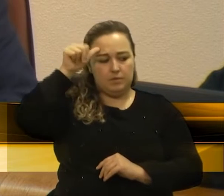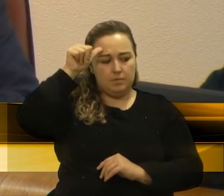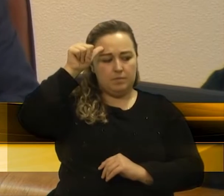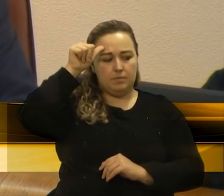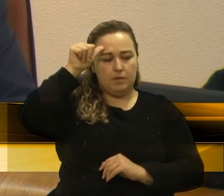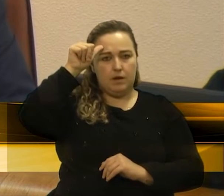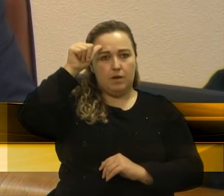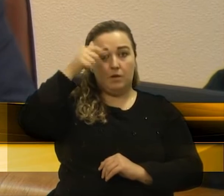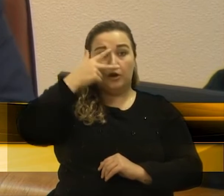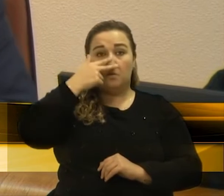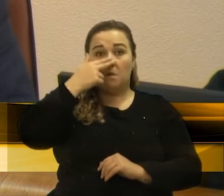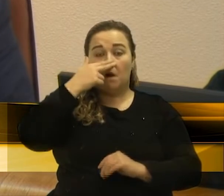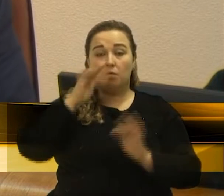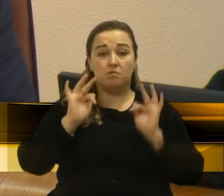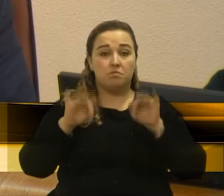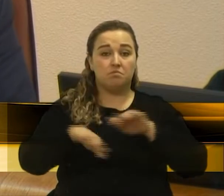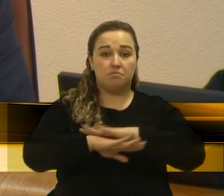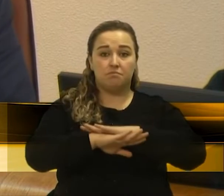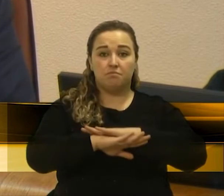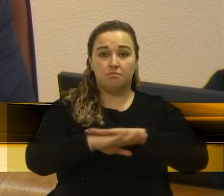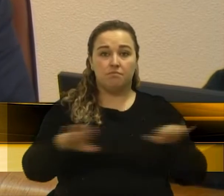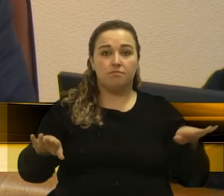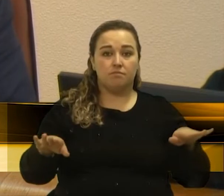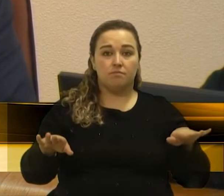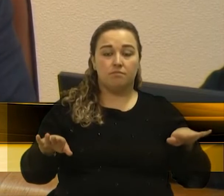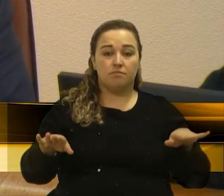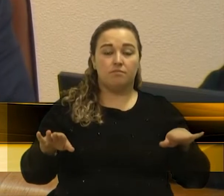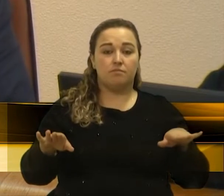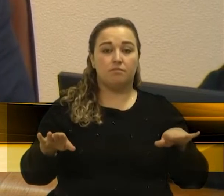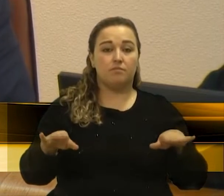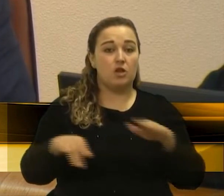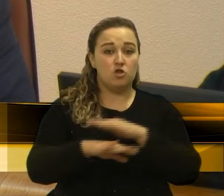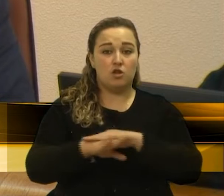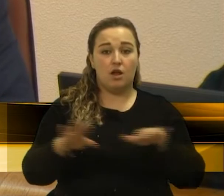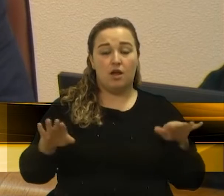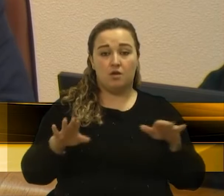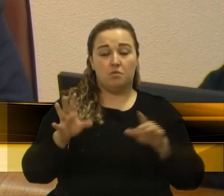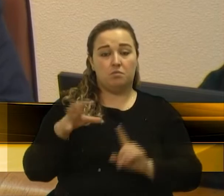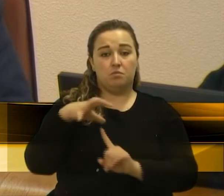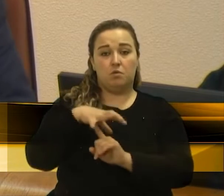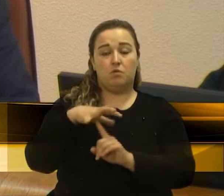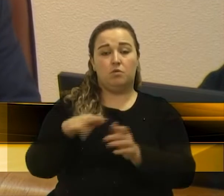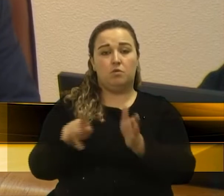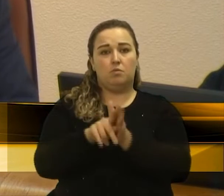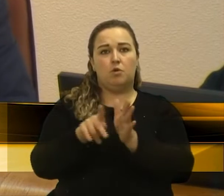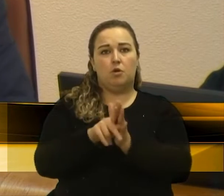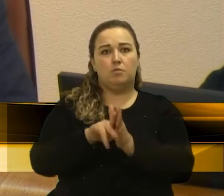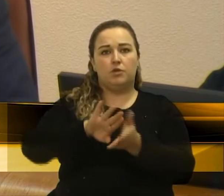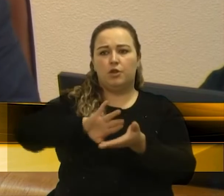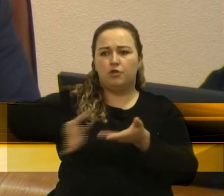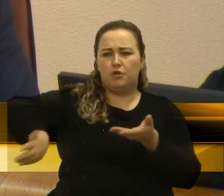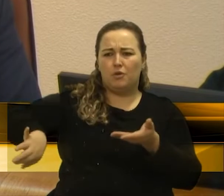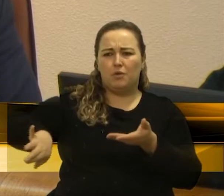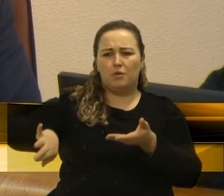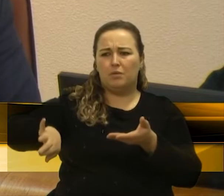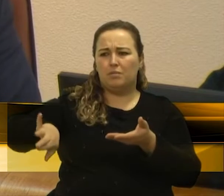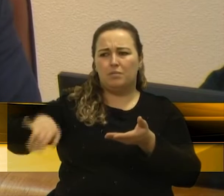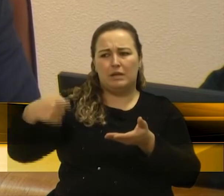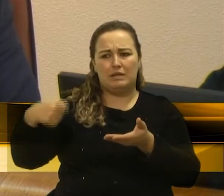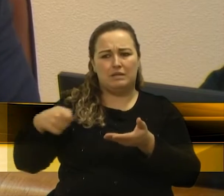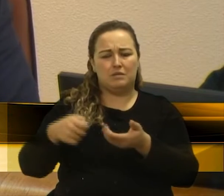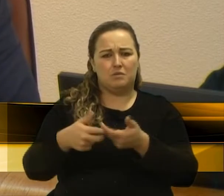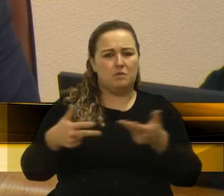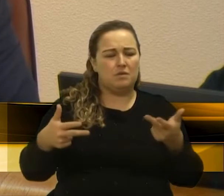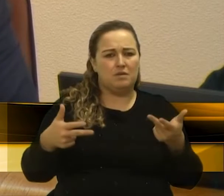Destruíram aquele ponto, tiraram aquele ponto que era para a Guarda Municipal. Então, não se melhorou, se retirou. Tem sido assim,